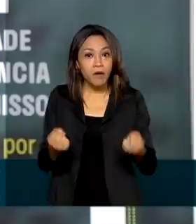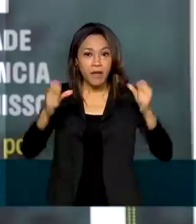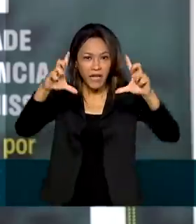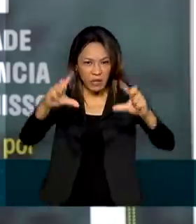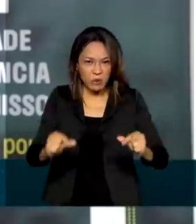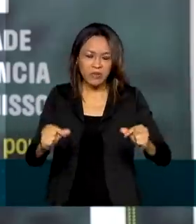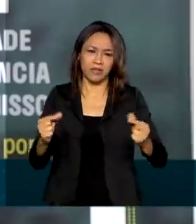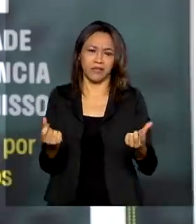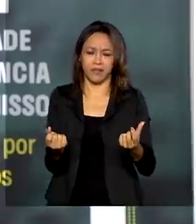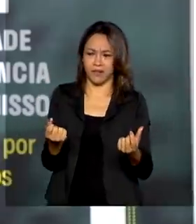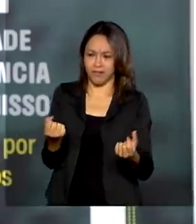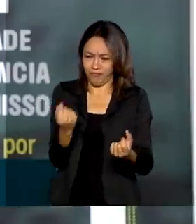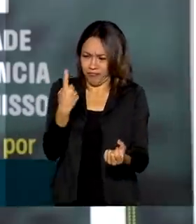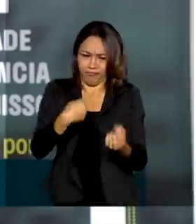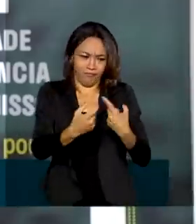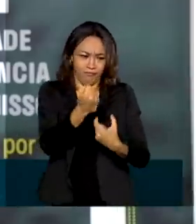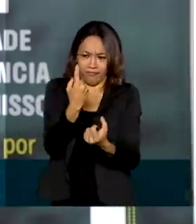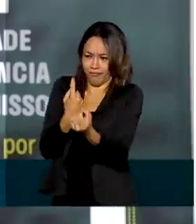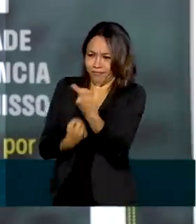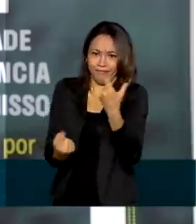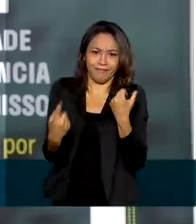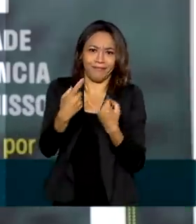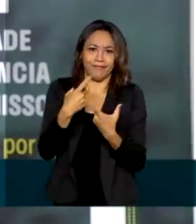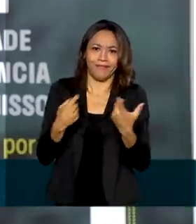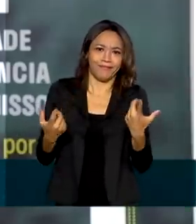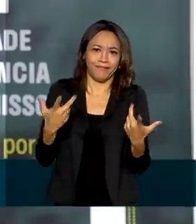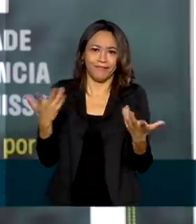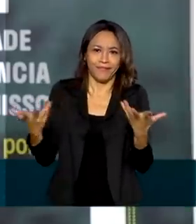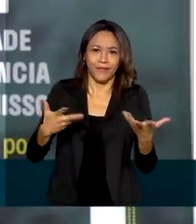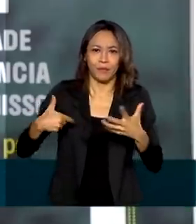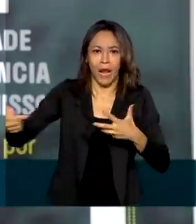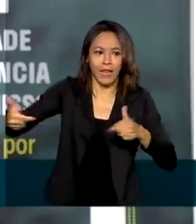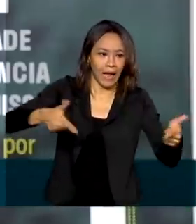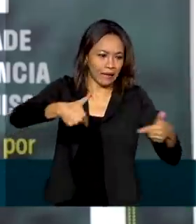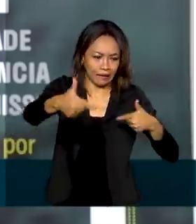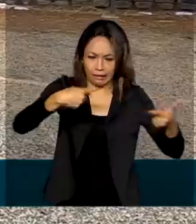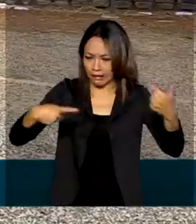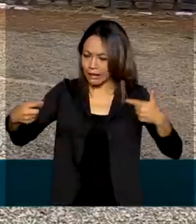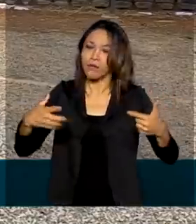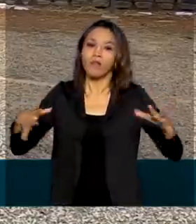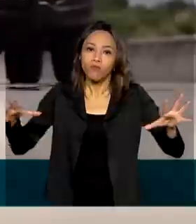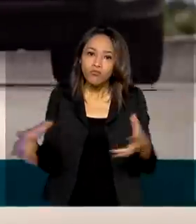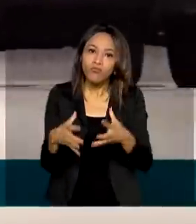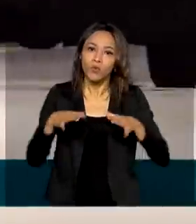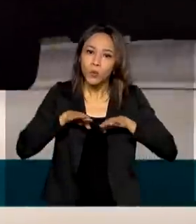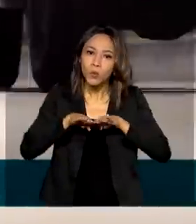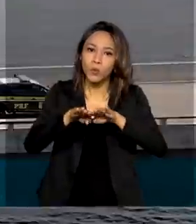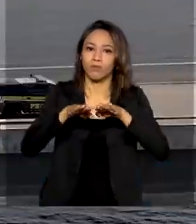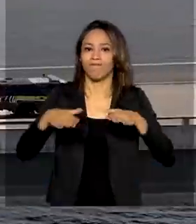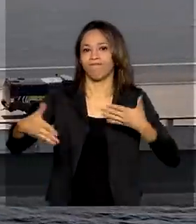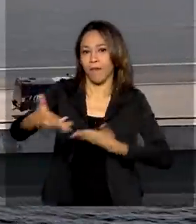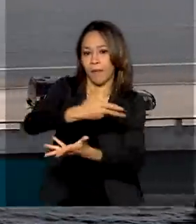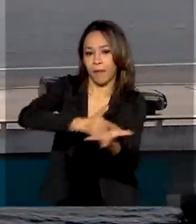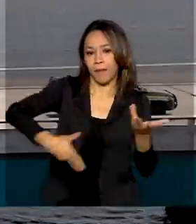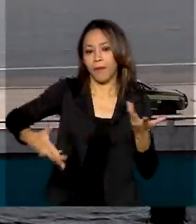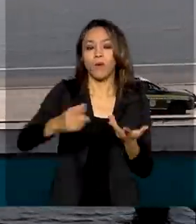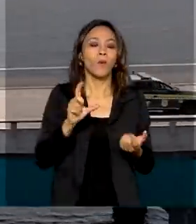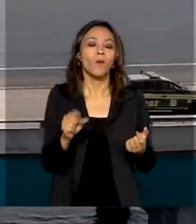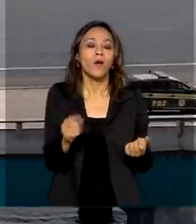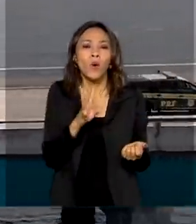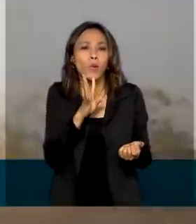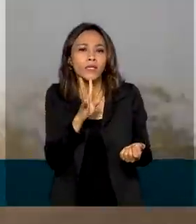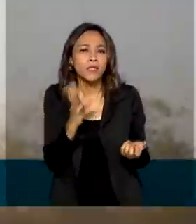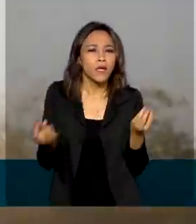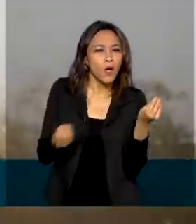nesse nivelamento e nessa doutrina de atuação frente às organizações criminosas. A capacitação incluiu conhecer como